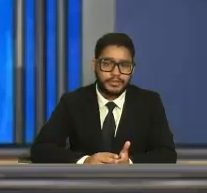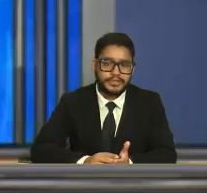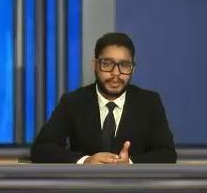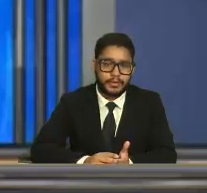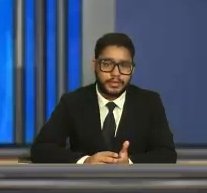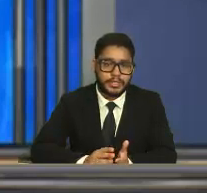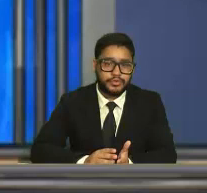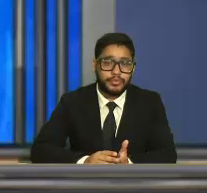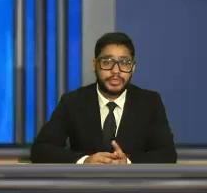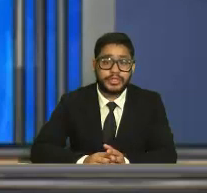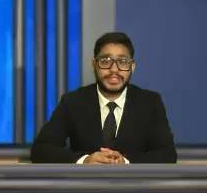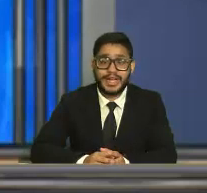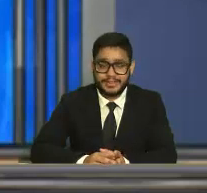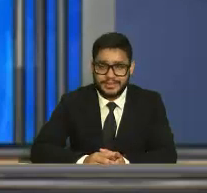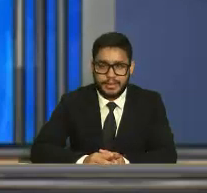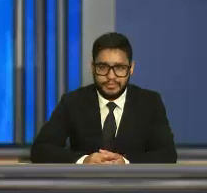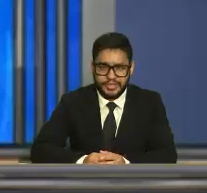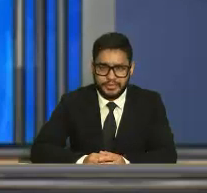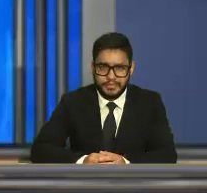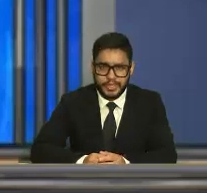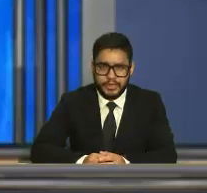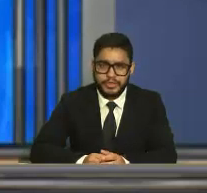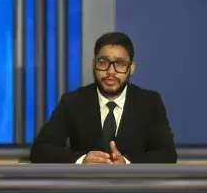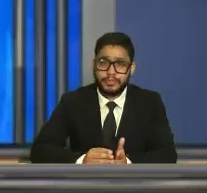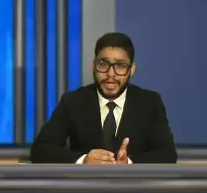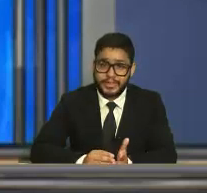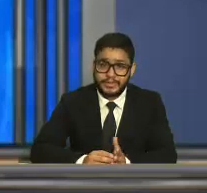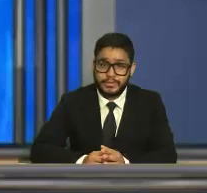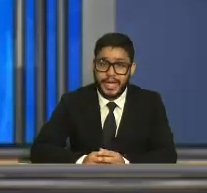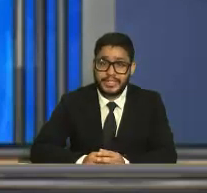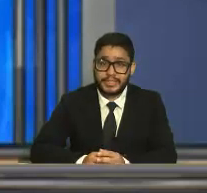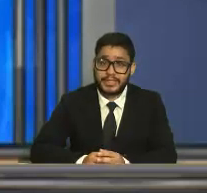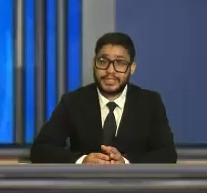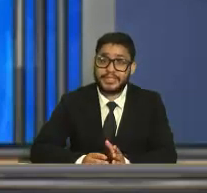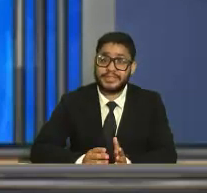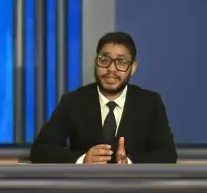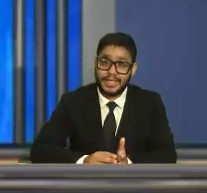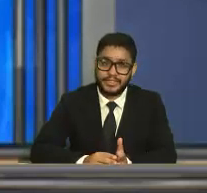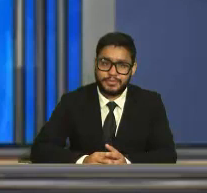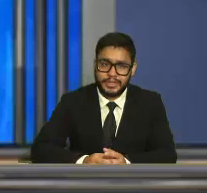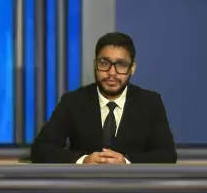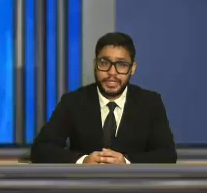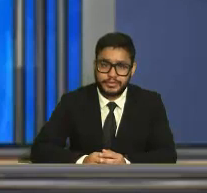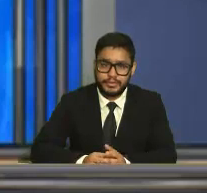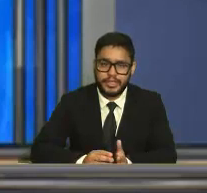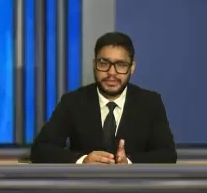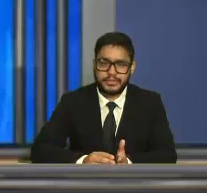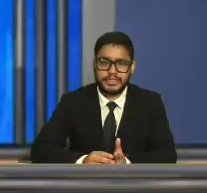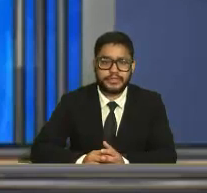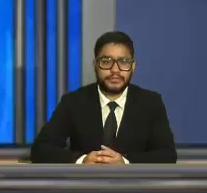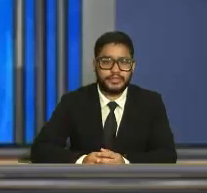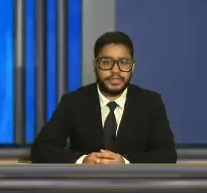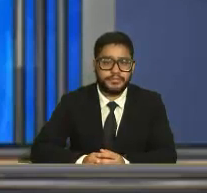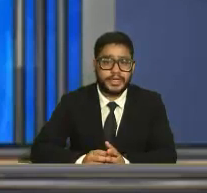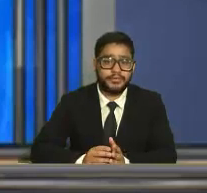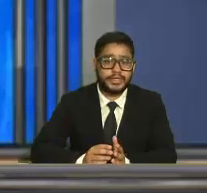Natural Municipal, no dormitório das Garças, em Cabo Frio. Os geoparques são áreas chanceladas pela Unesco, Organização